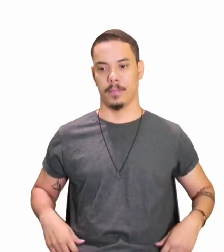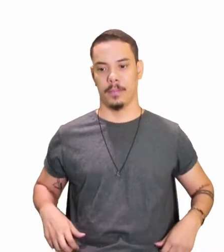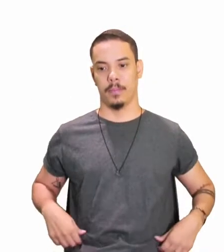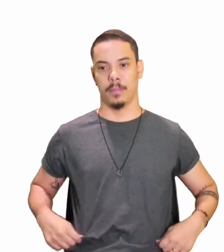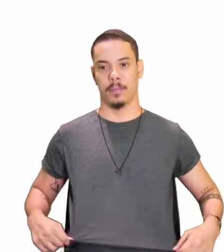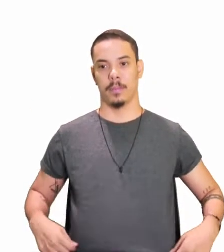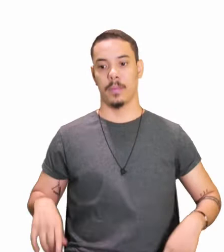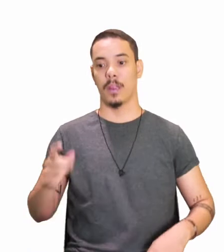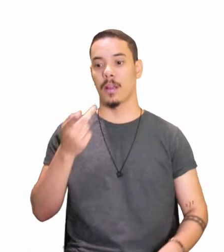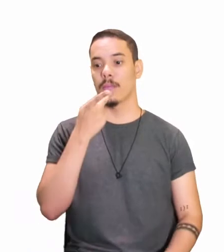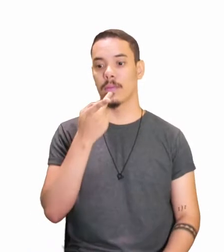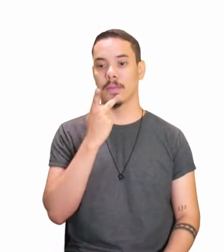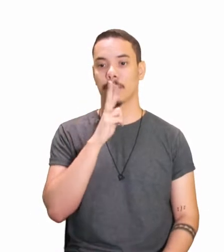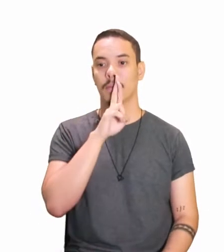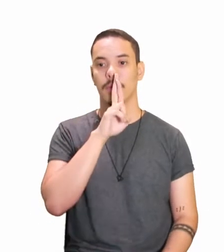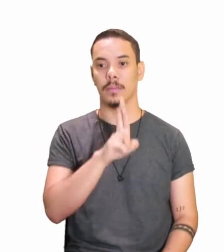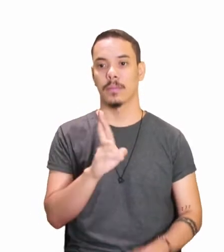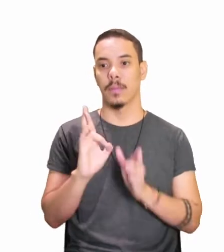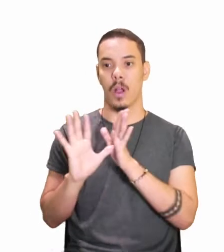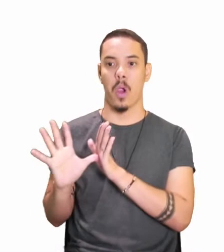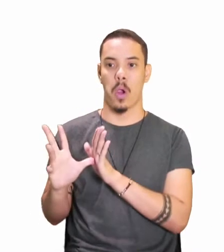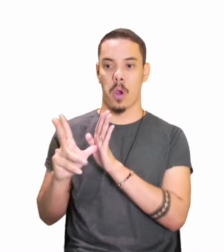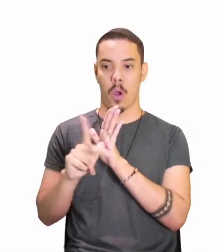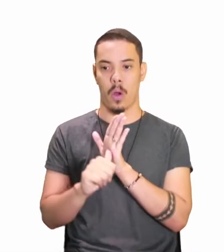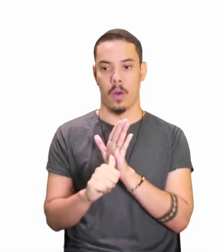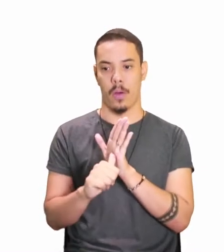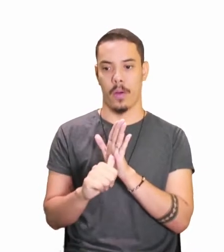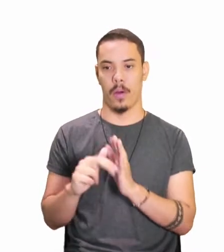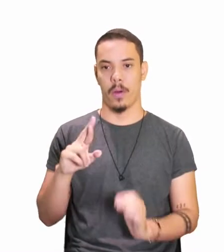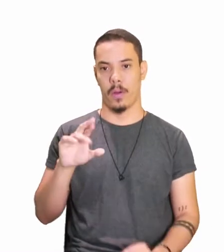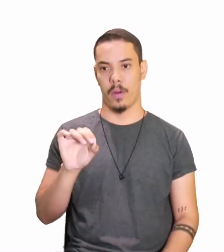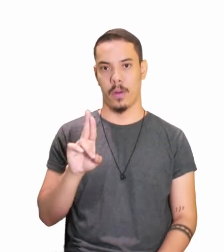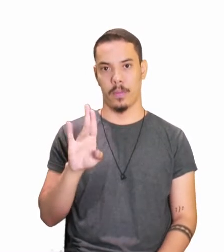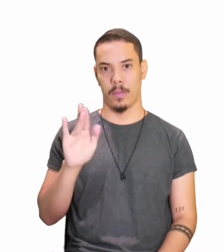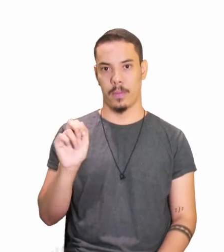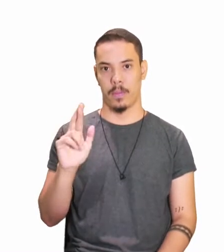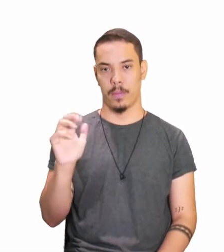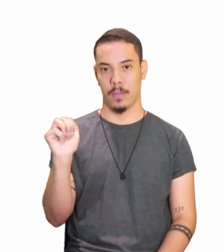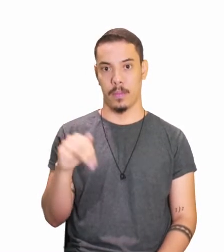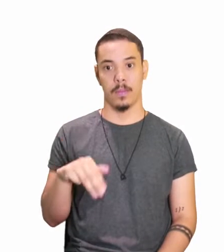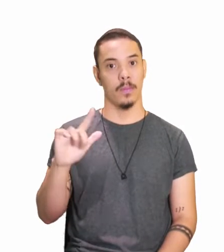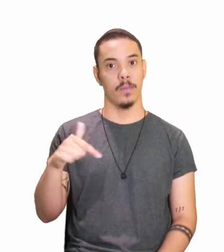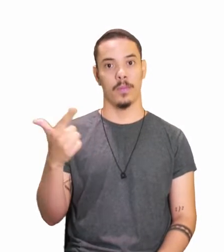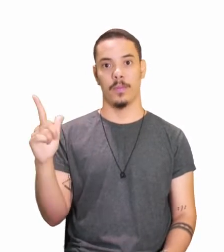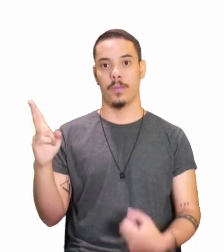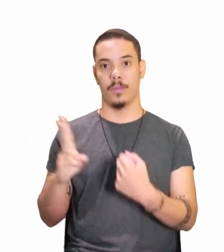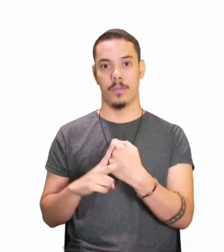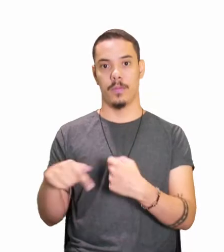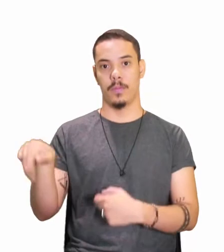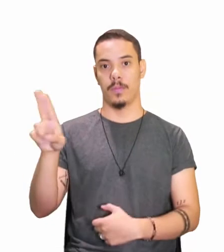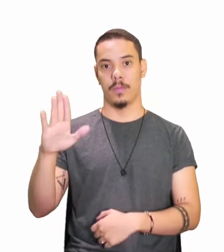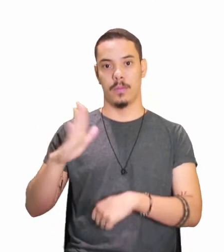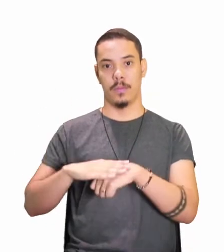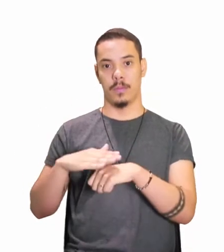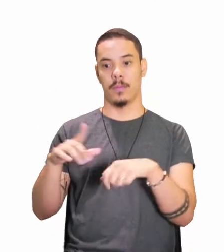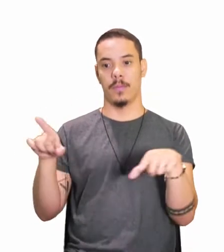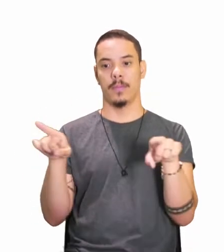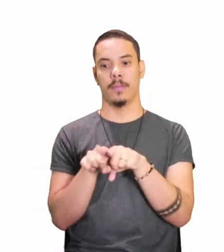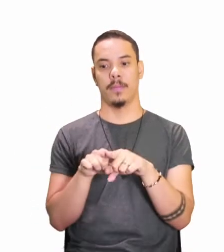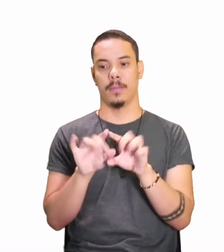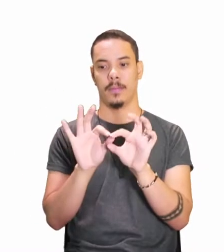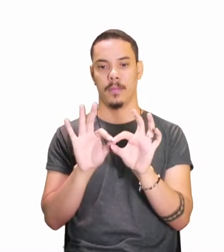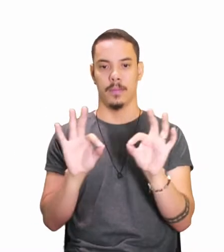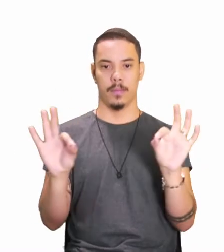o Amado responde, quando fala, roubaram, olha só, é outro verbo que ele utiliza também na